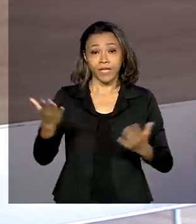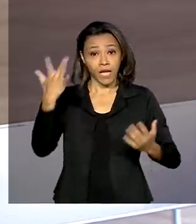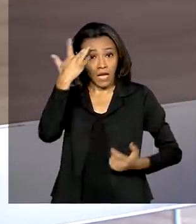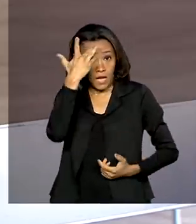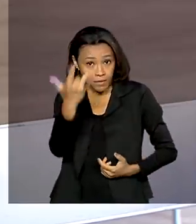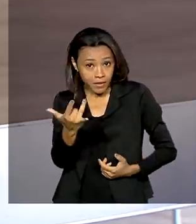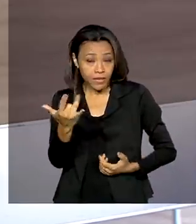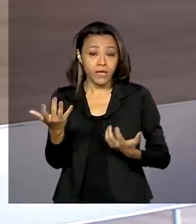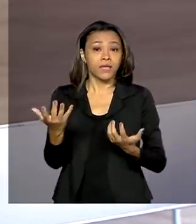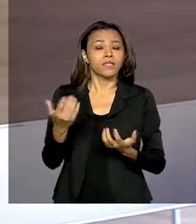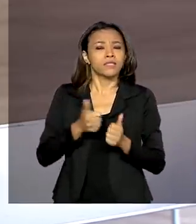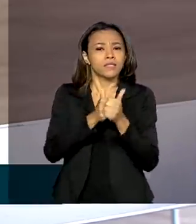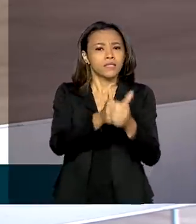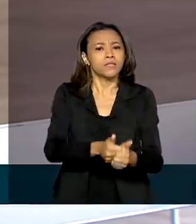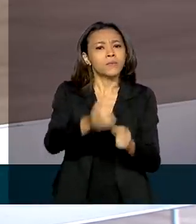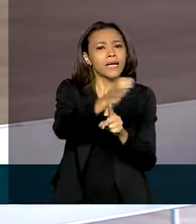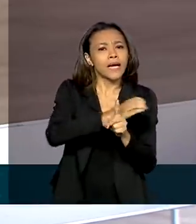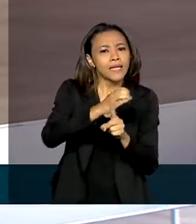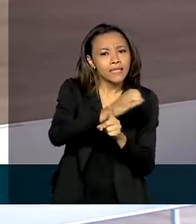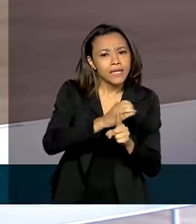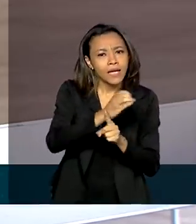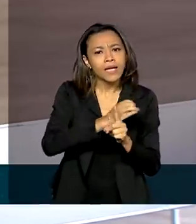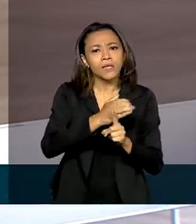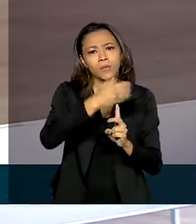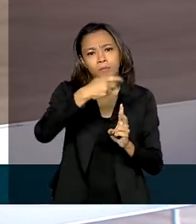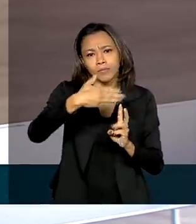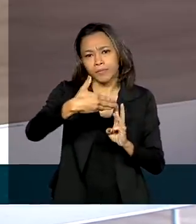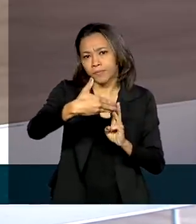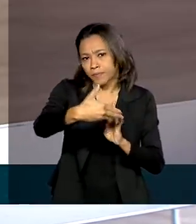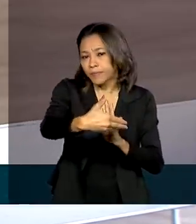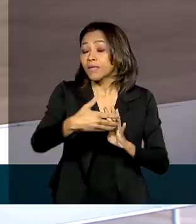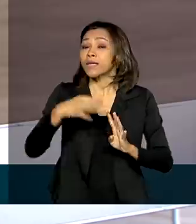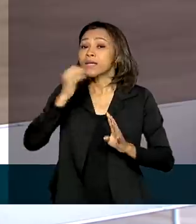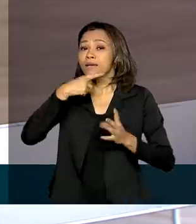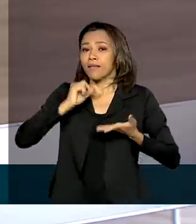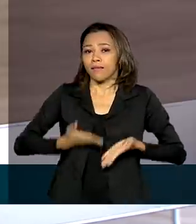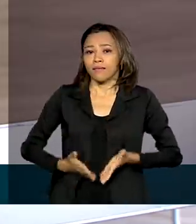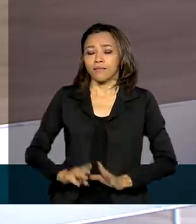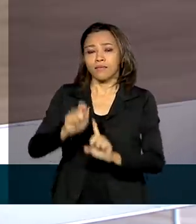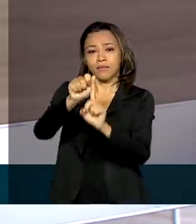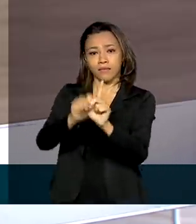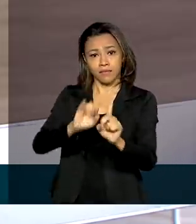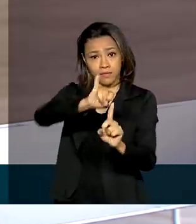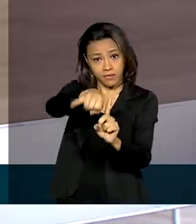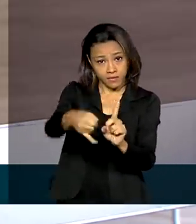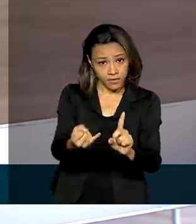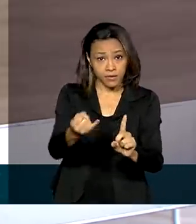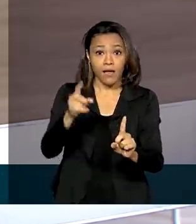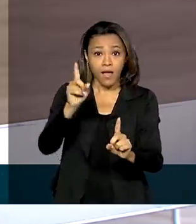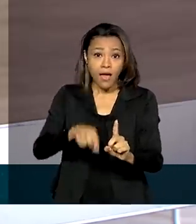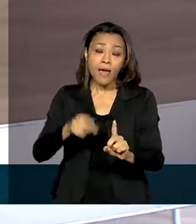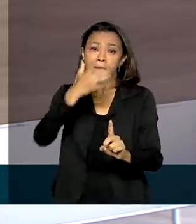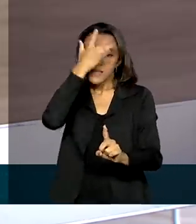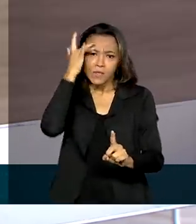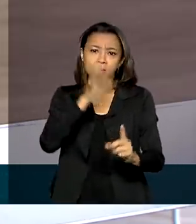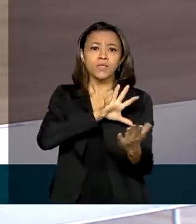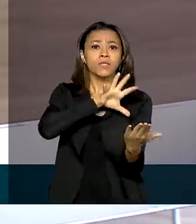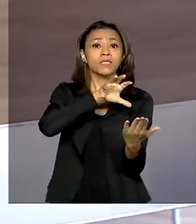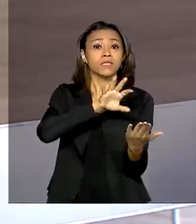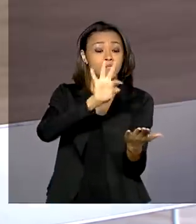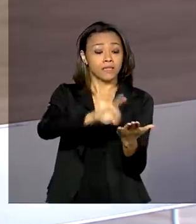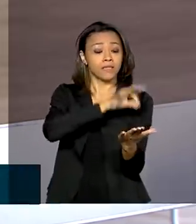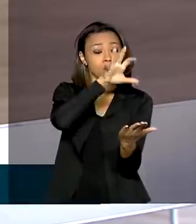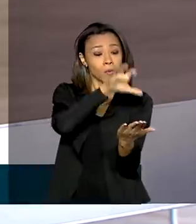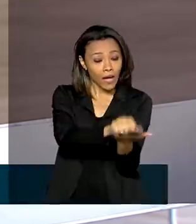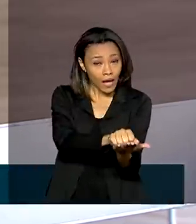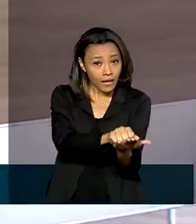amanhã, de acordo com o novo calendário, o auxílio extensão os nascidos em janeiro. São integrantes do Cadastro Único e que